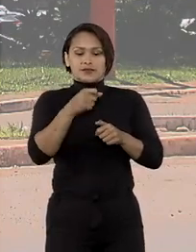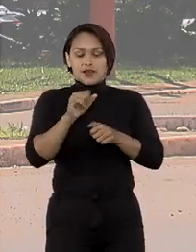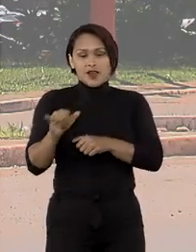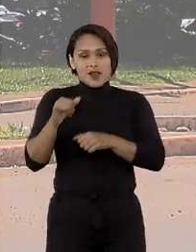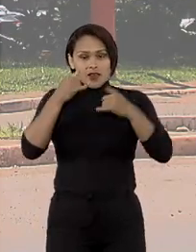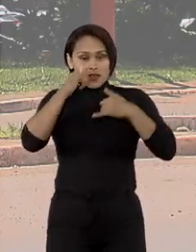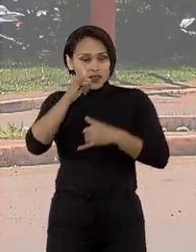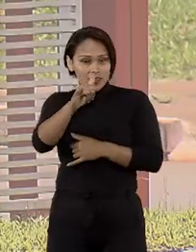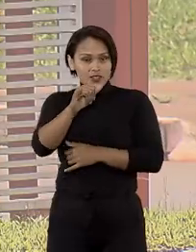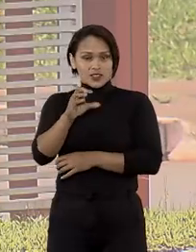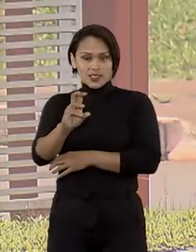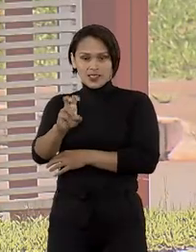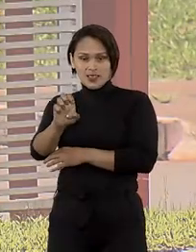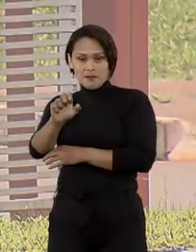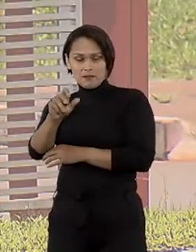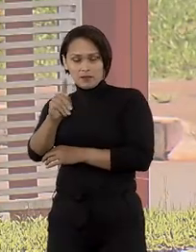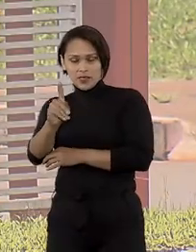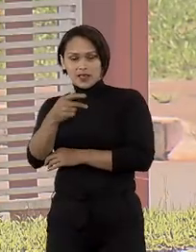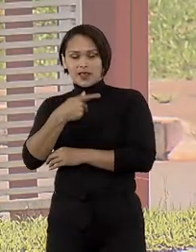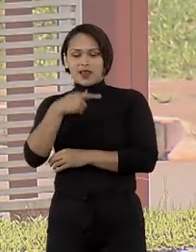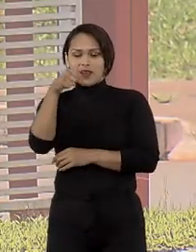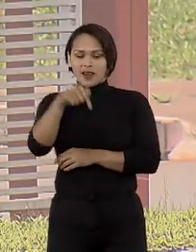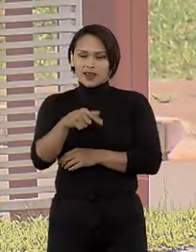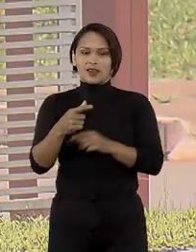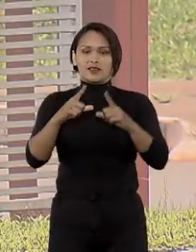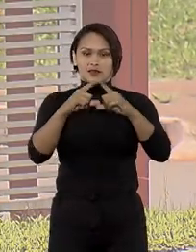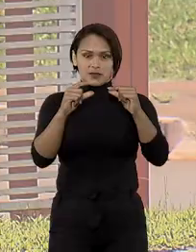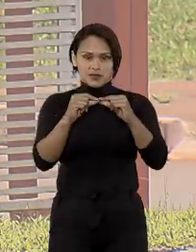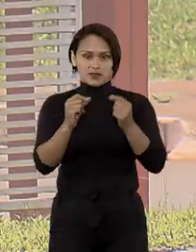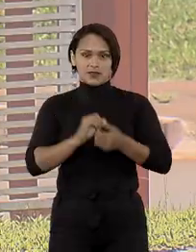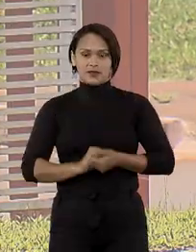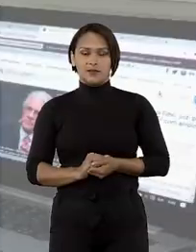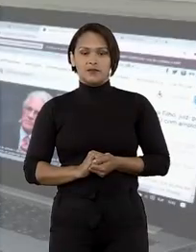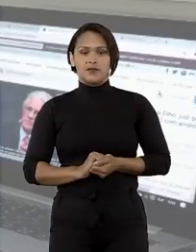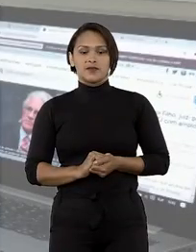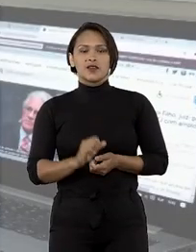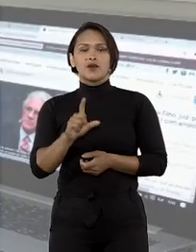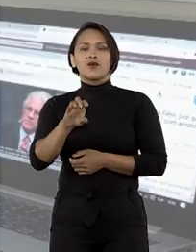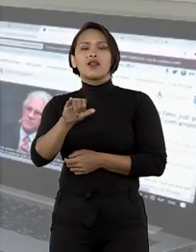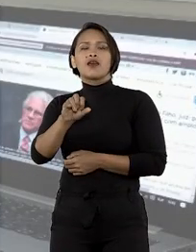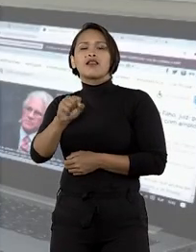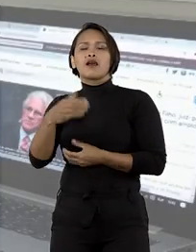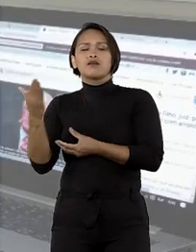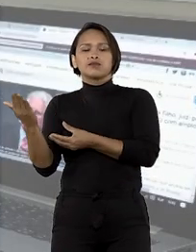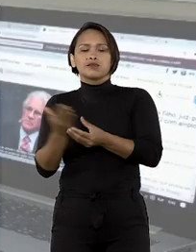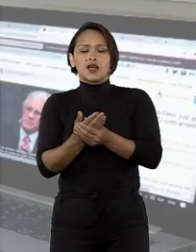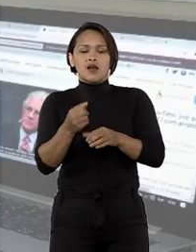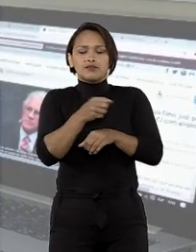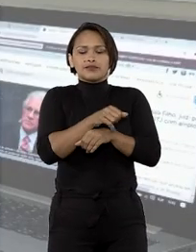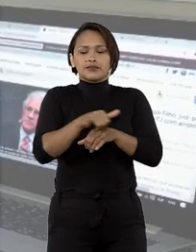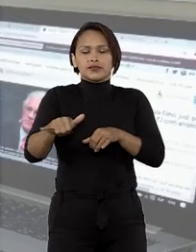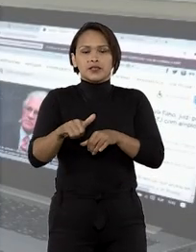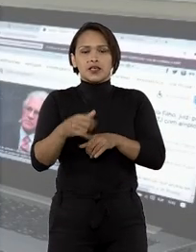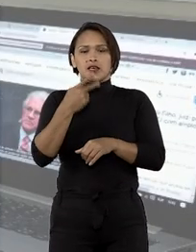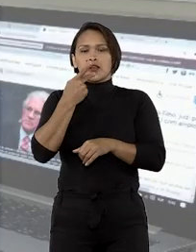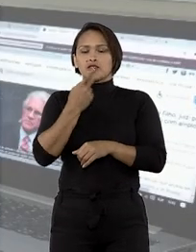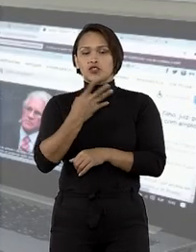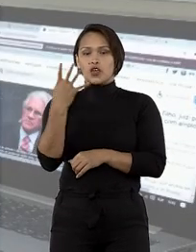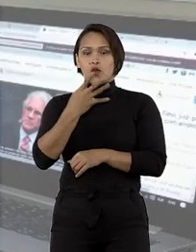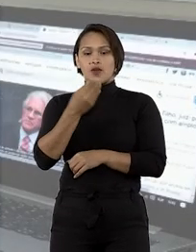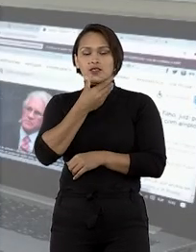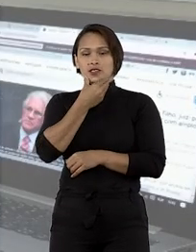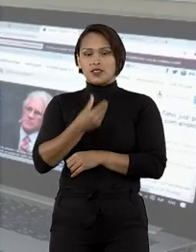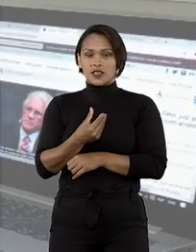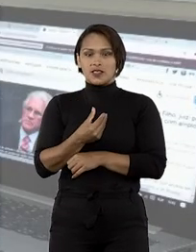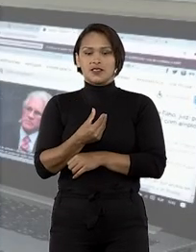Distribuição SA, subsidiária da Companhia Energética de Brasília. O leilão das ações da SEB Distribuição aconteceu no dia